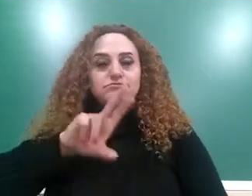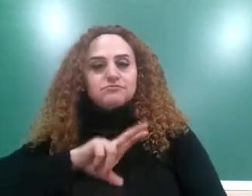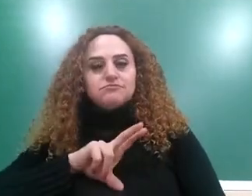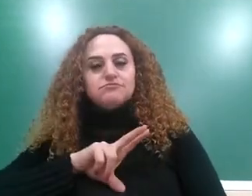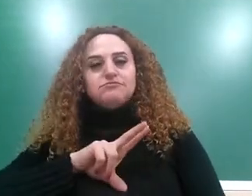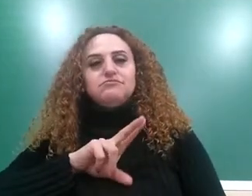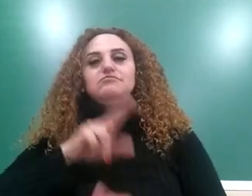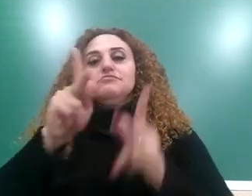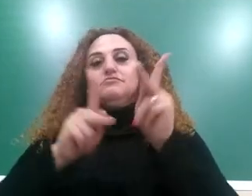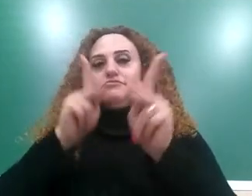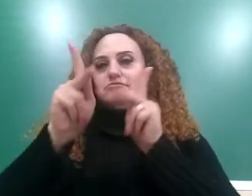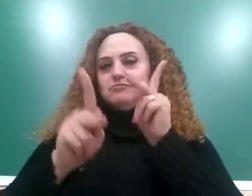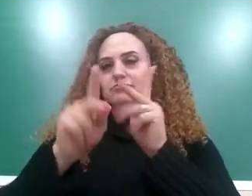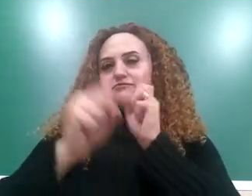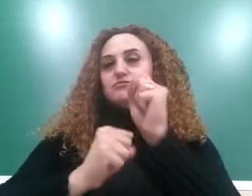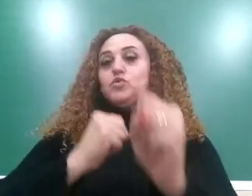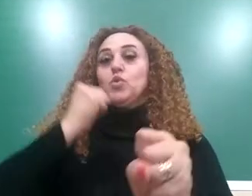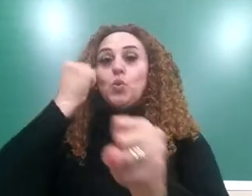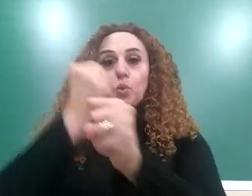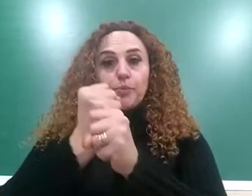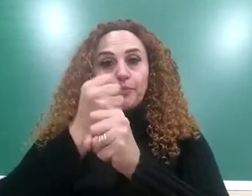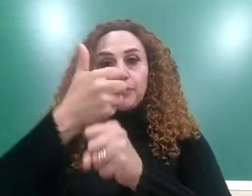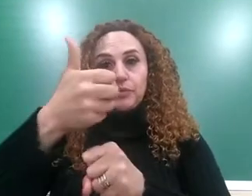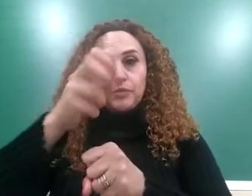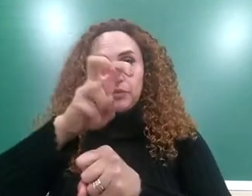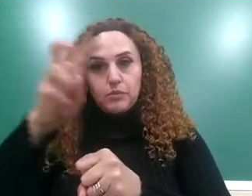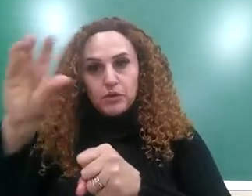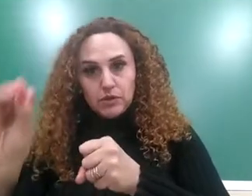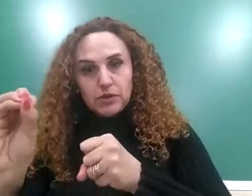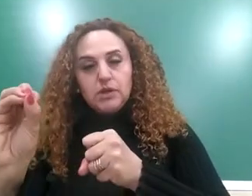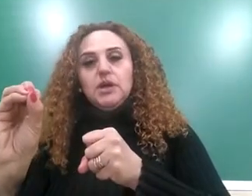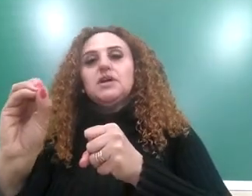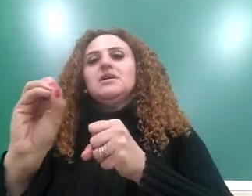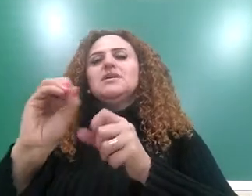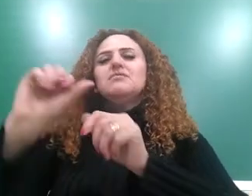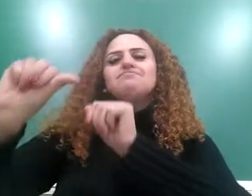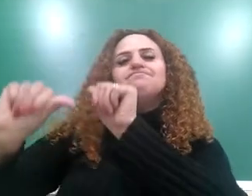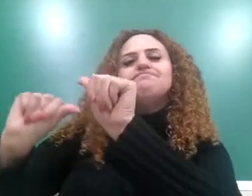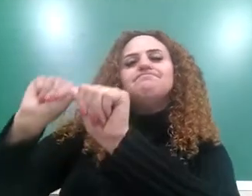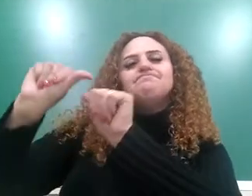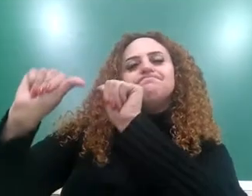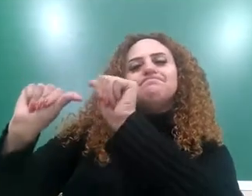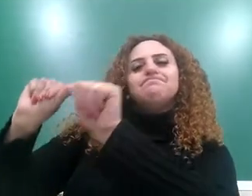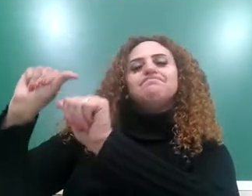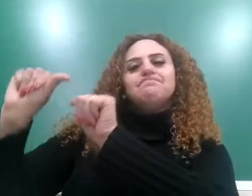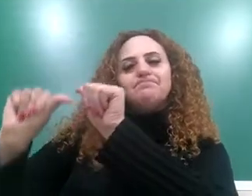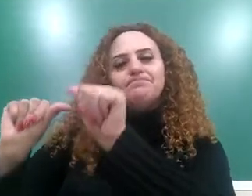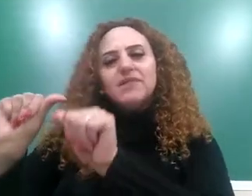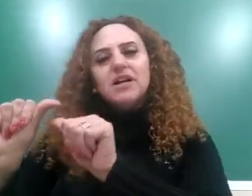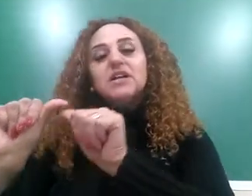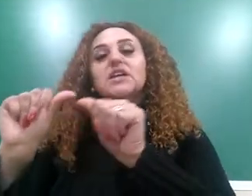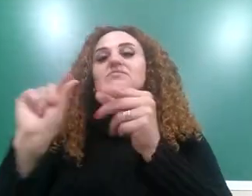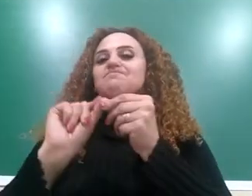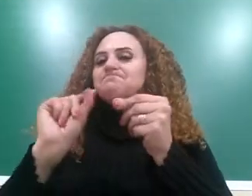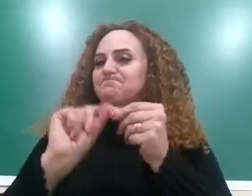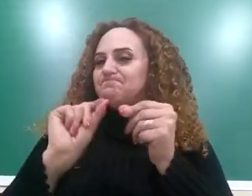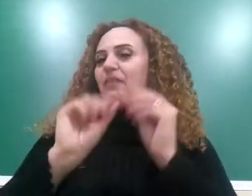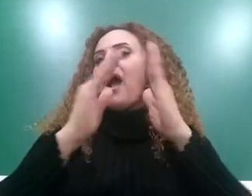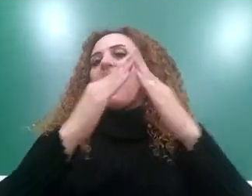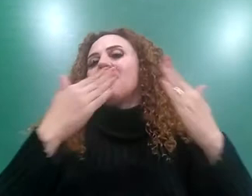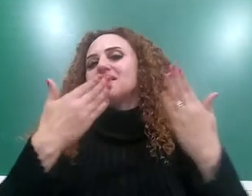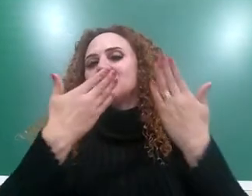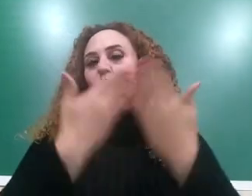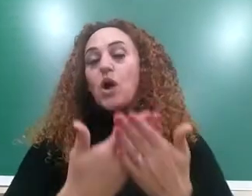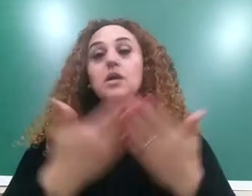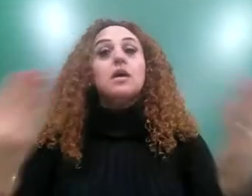e vamos passando por diversas transformações e medidas que fizeram com que a escola seja da